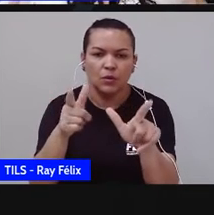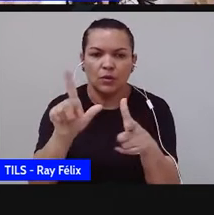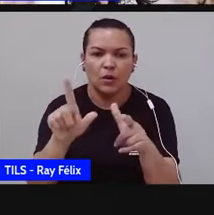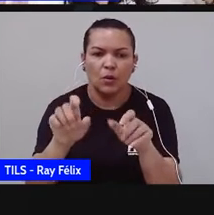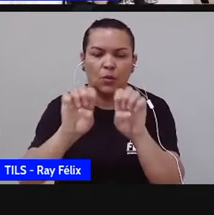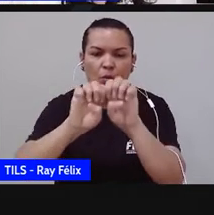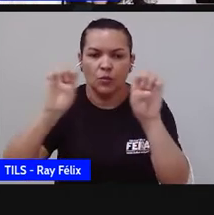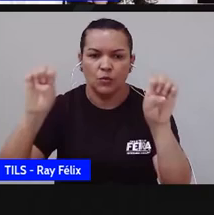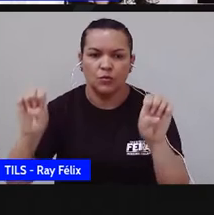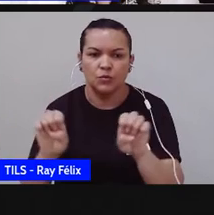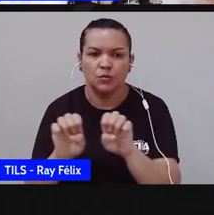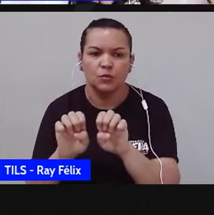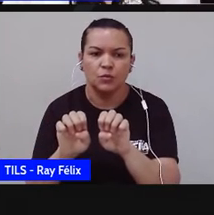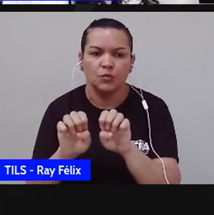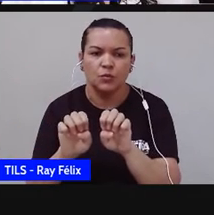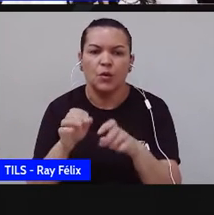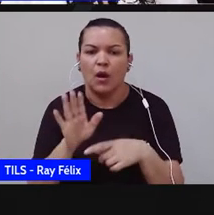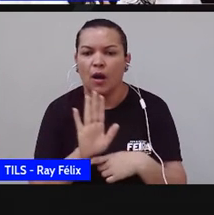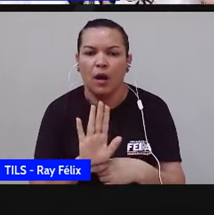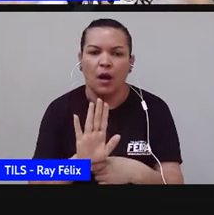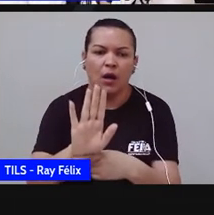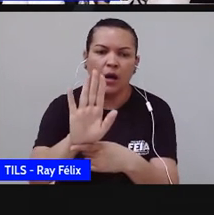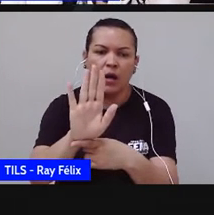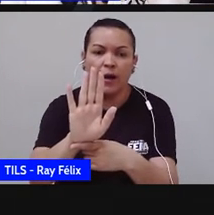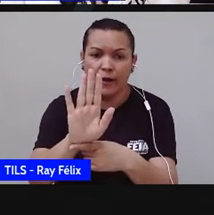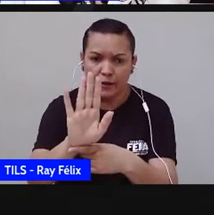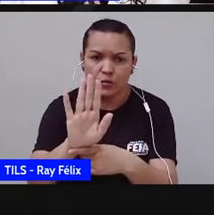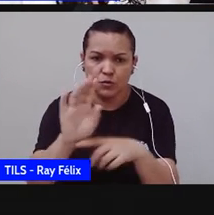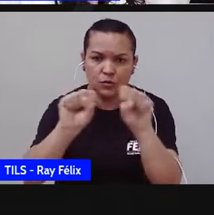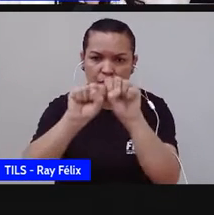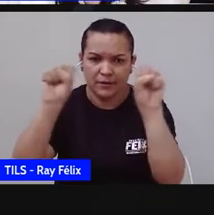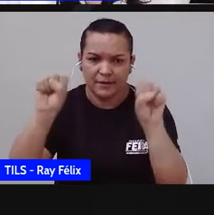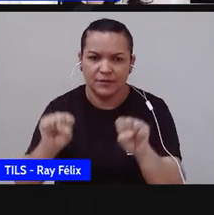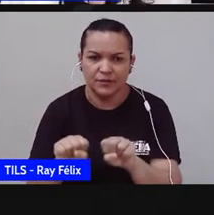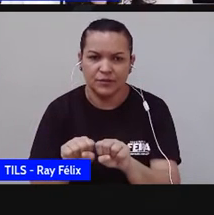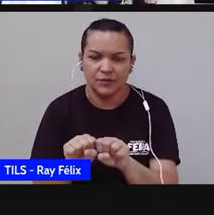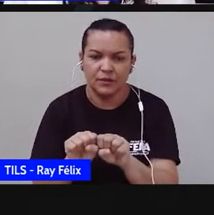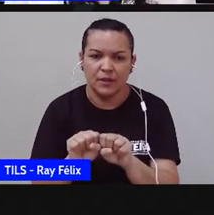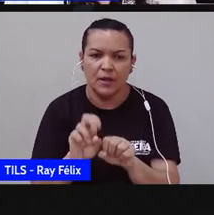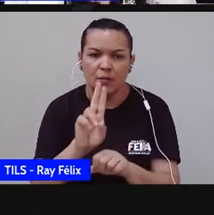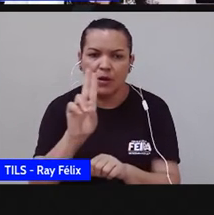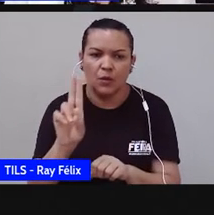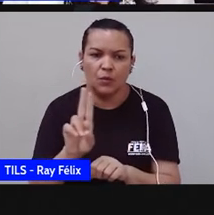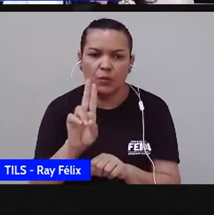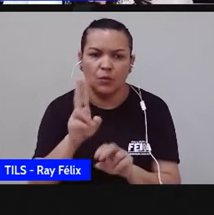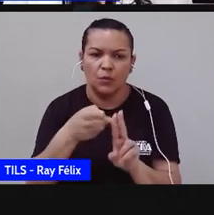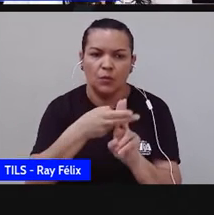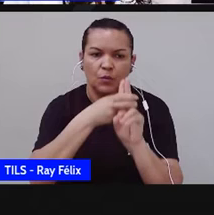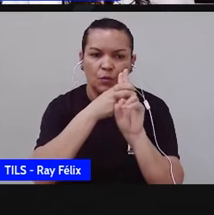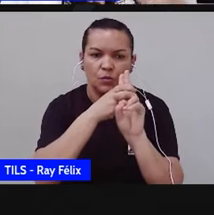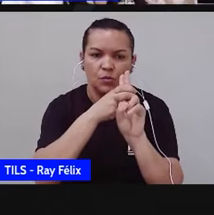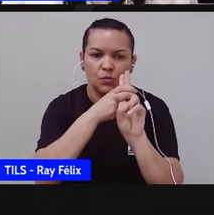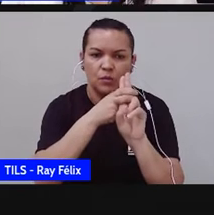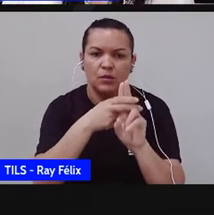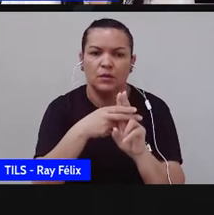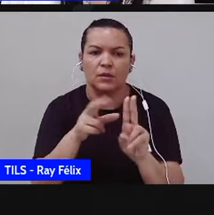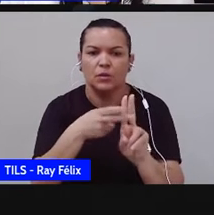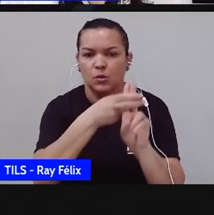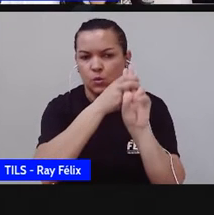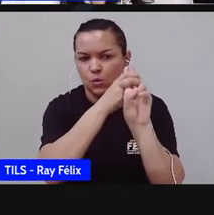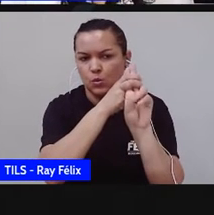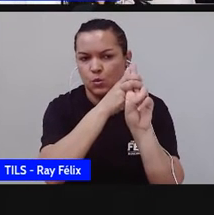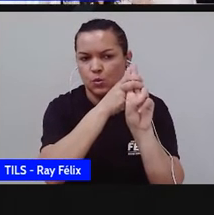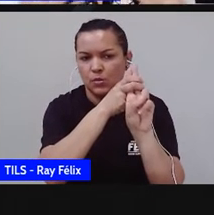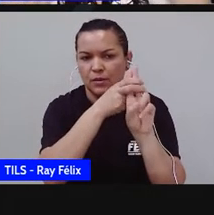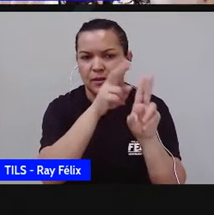né? E outros setores que fazem parte desse Sistema Único de Saúde, tá ok? Então, o que que é esse SUS,